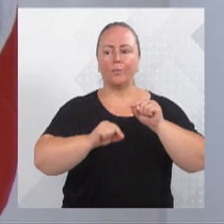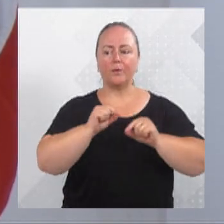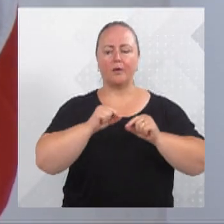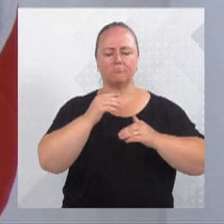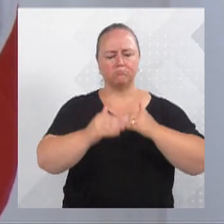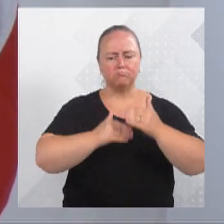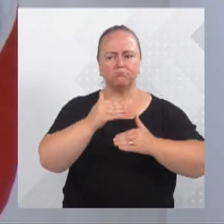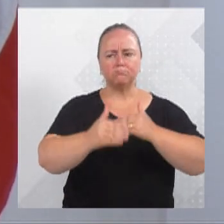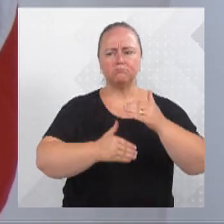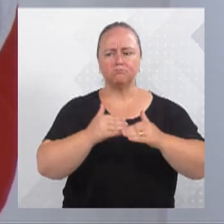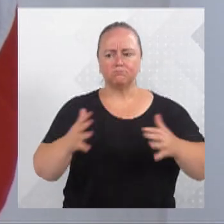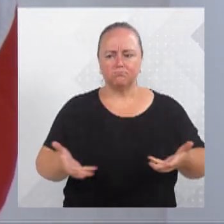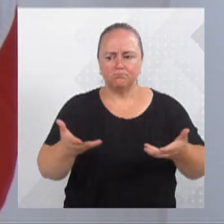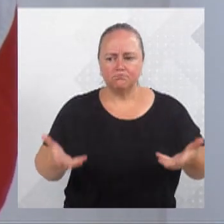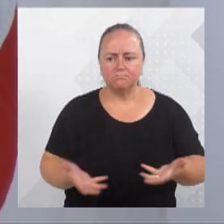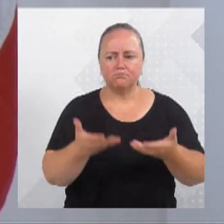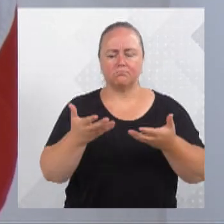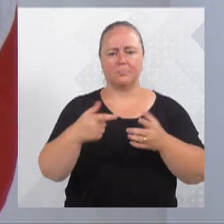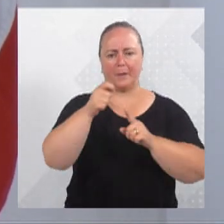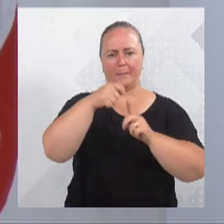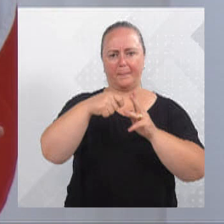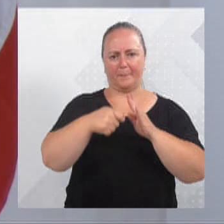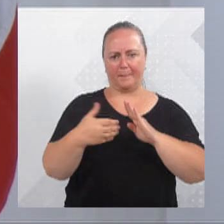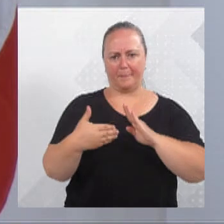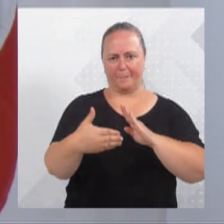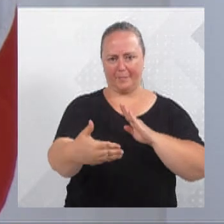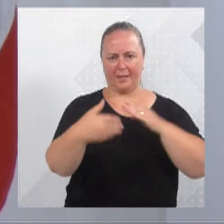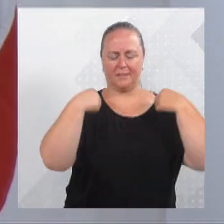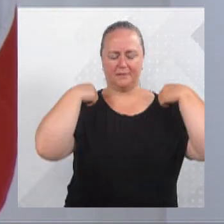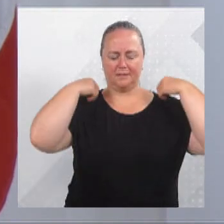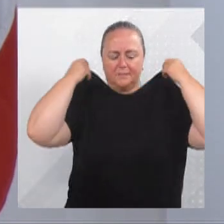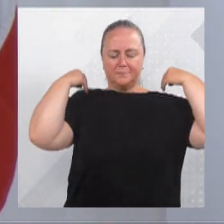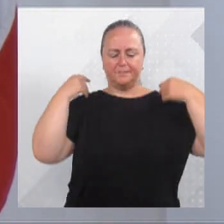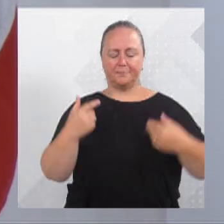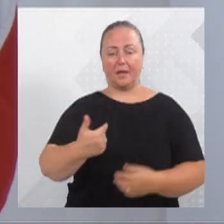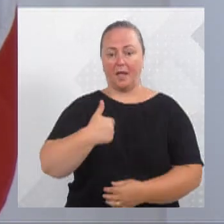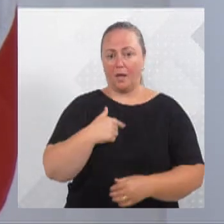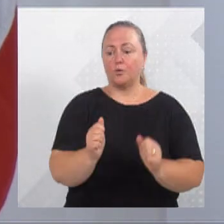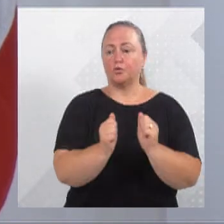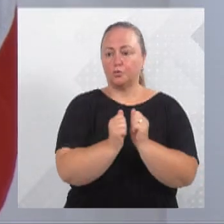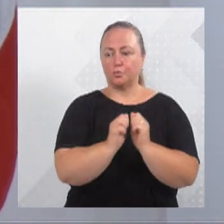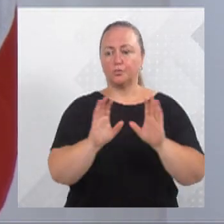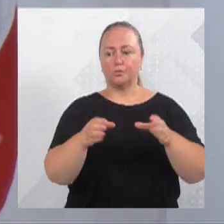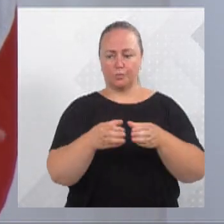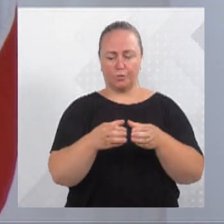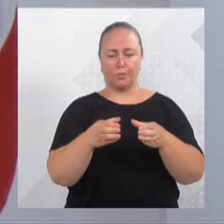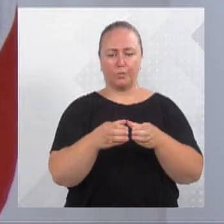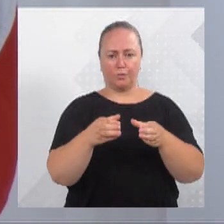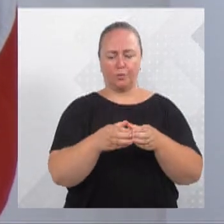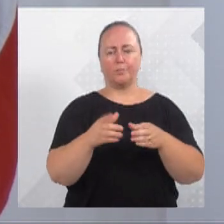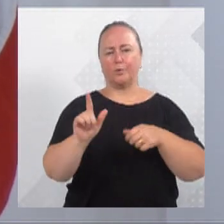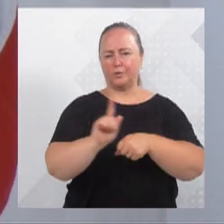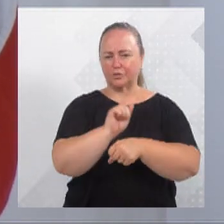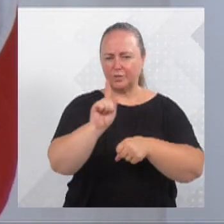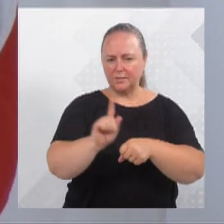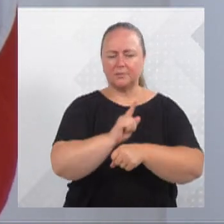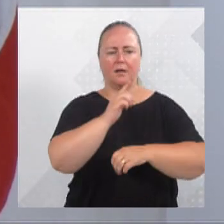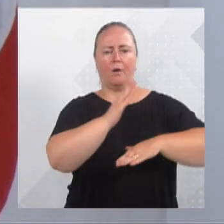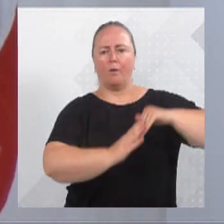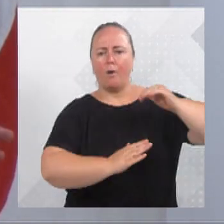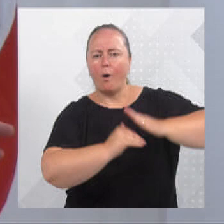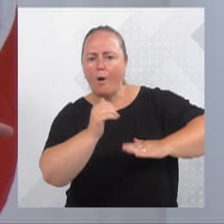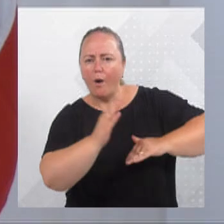próximos meses aí na cidade de Blumenau. Eu estava sentado com a equipe de gestão governamental, com a equipe de obras,